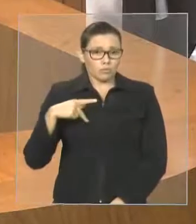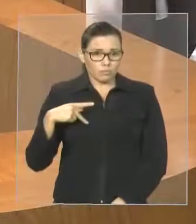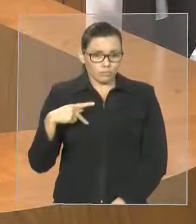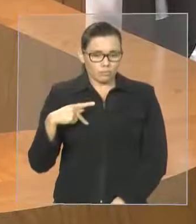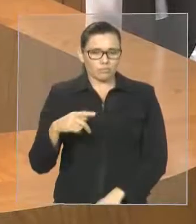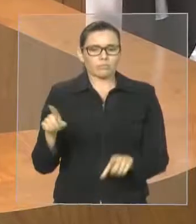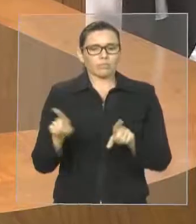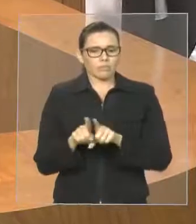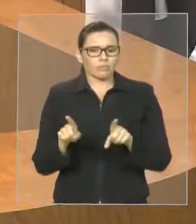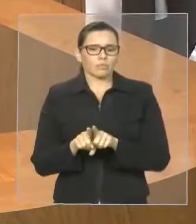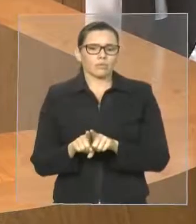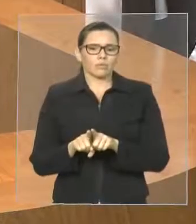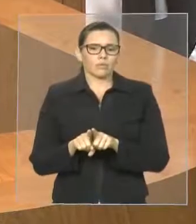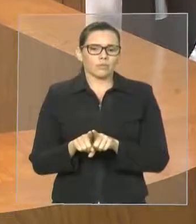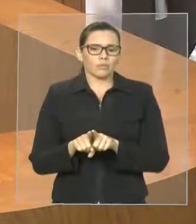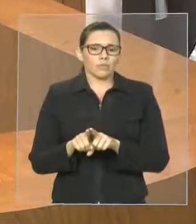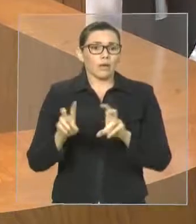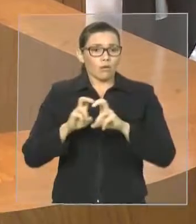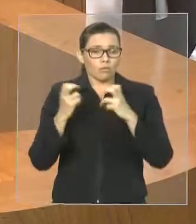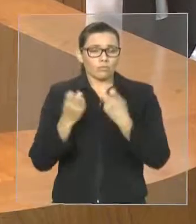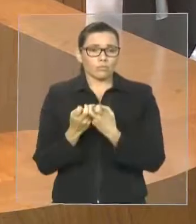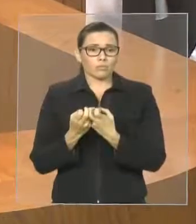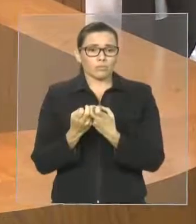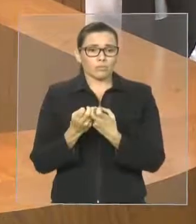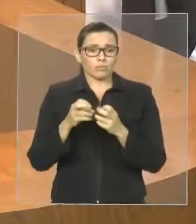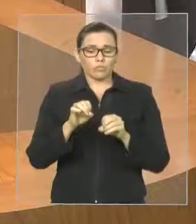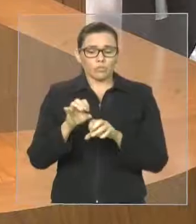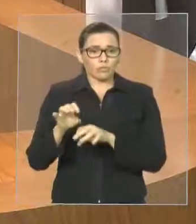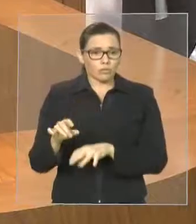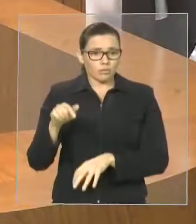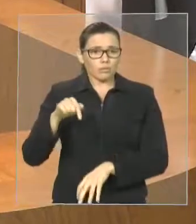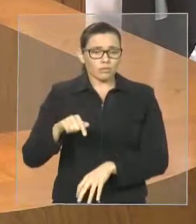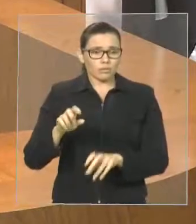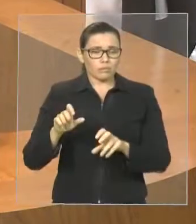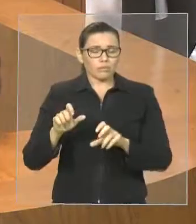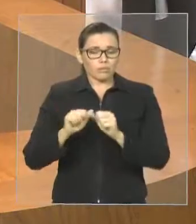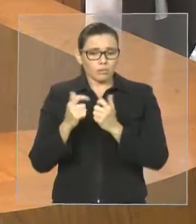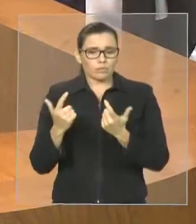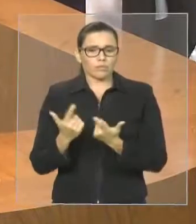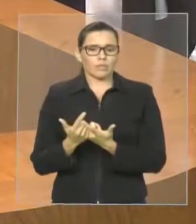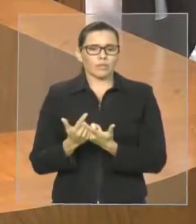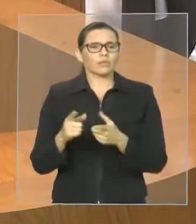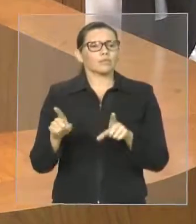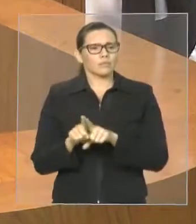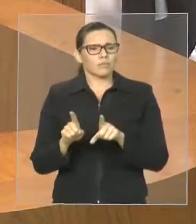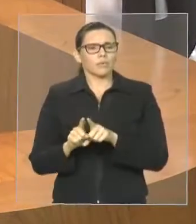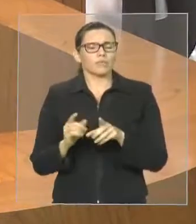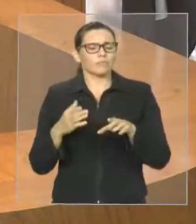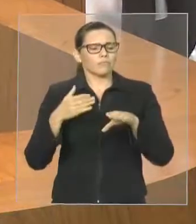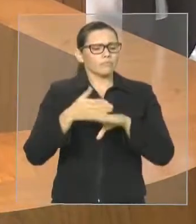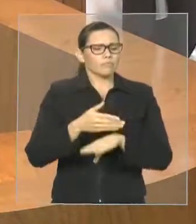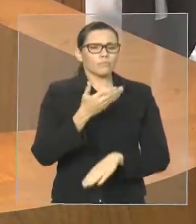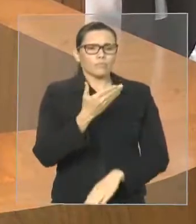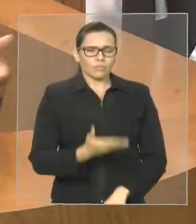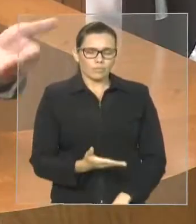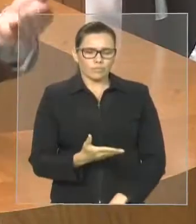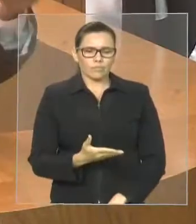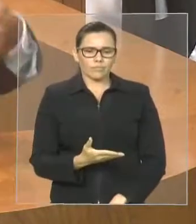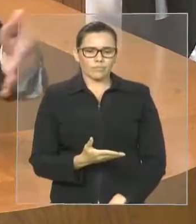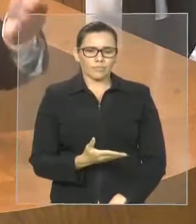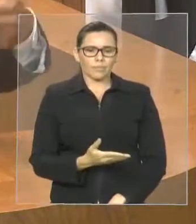Solicitando que a Comissão de Educação da Assembleia possa fazer gerência junto ao prefeito, para que possa receber os professores.